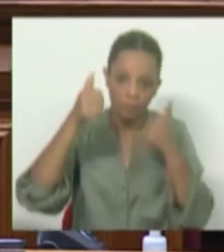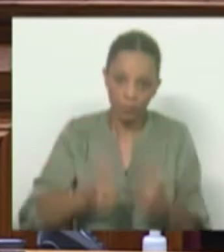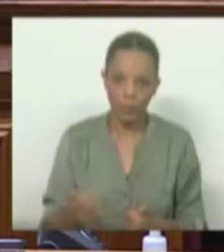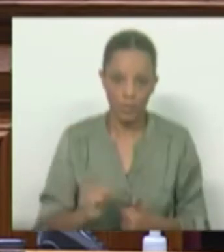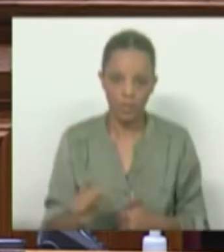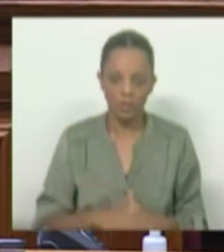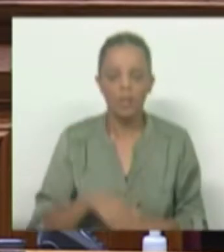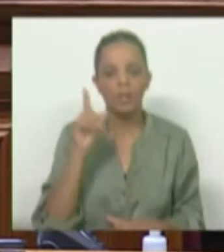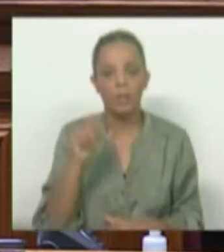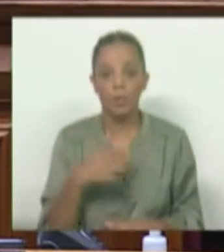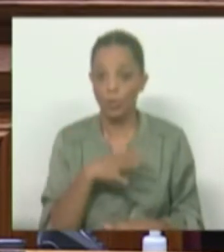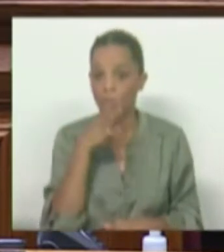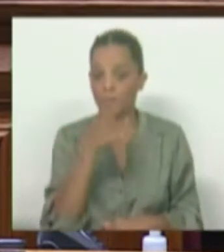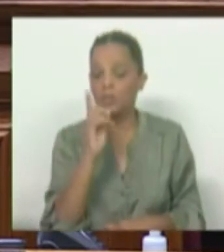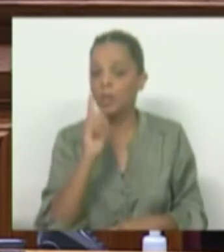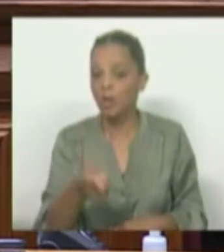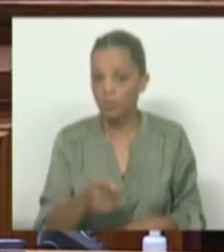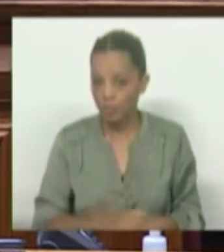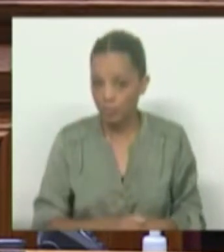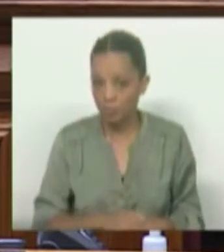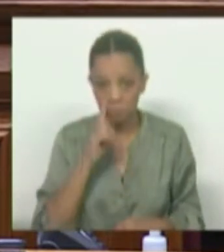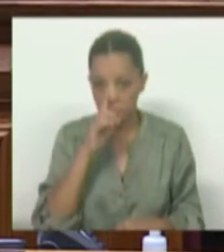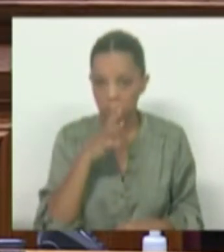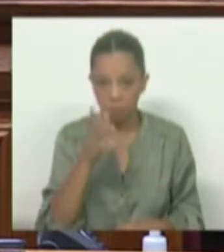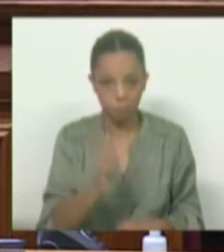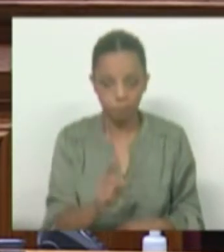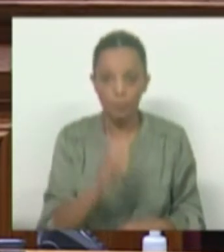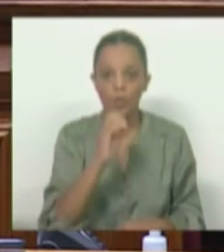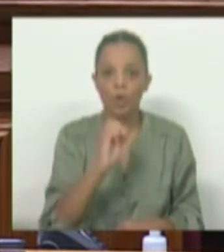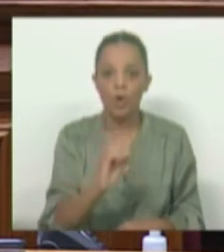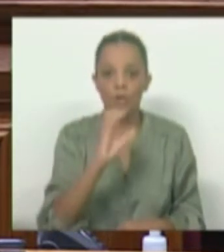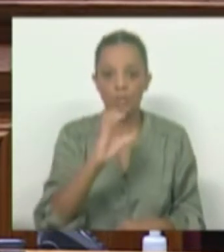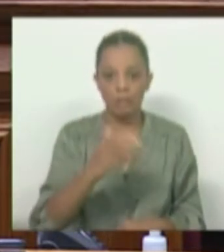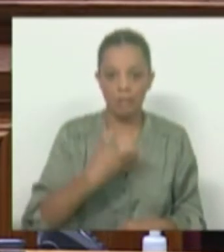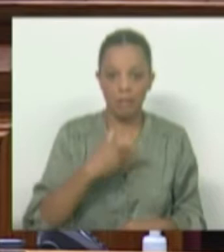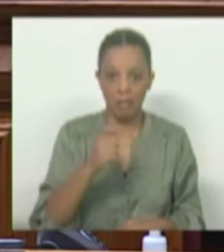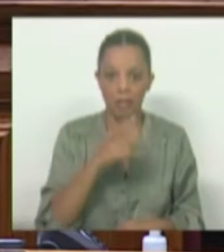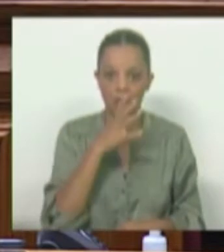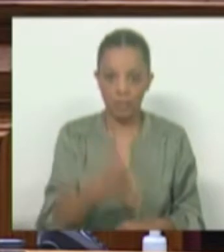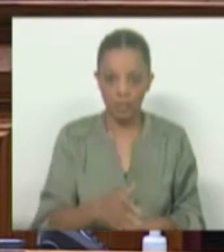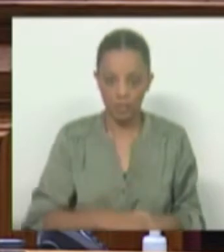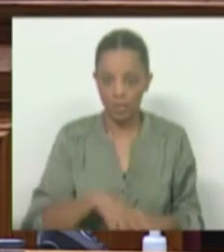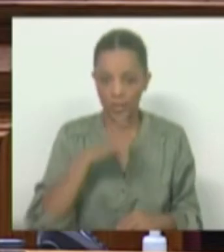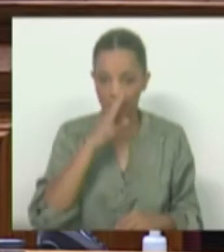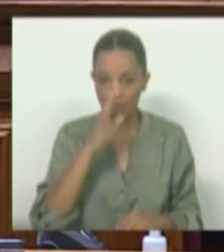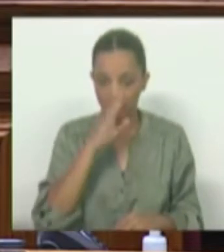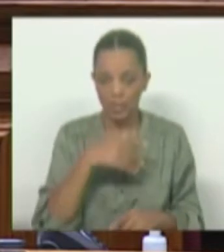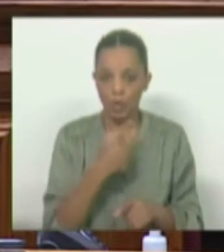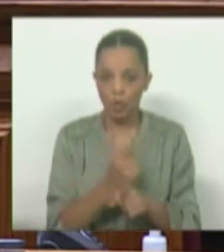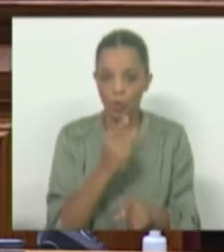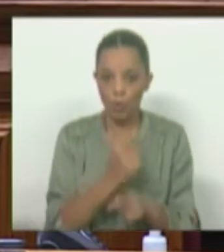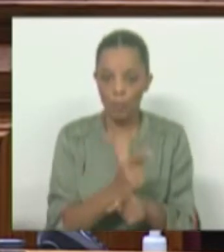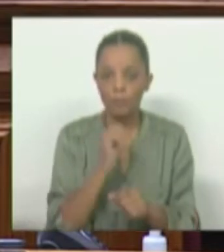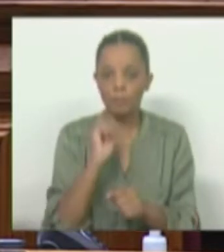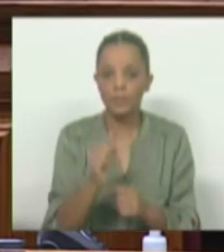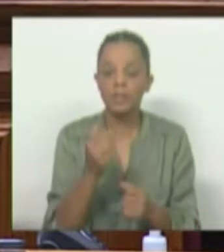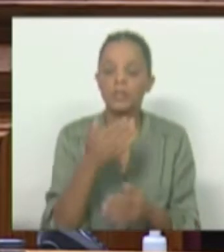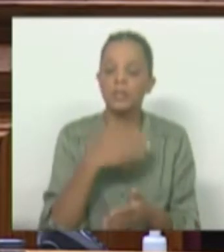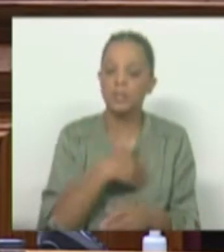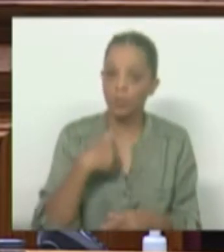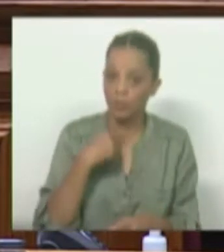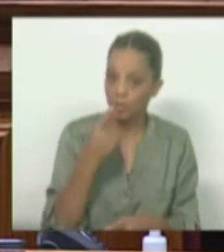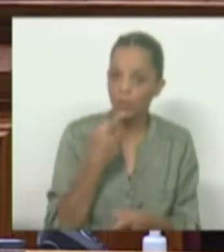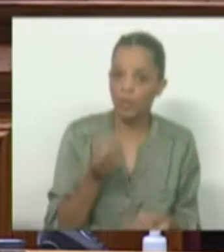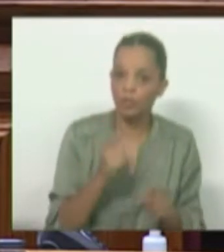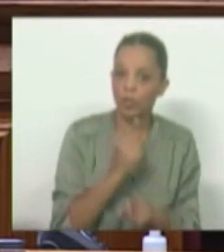afirmação que eu fiz é que não a desmentiu. É que a OCDE indica que, para os mesmos indicadores de saúde, e repito, para os mesmos